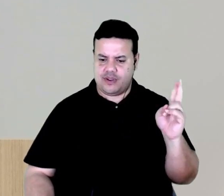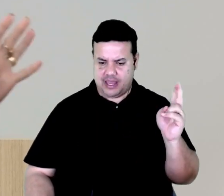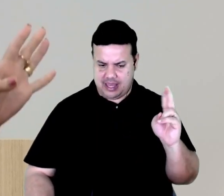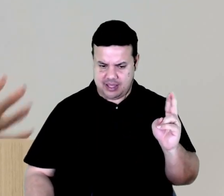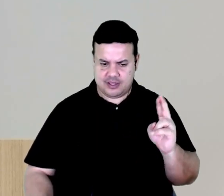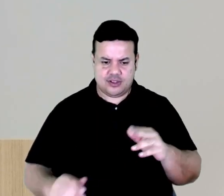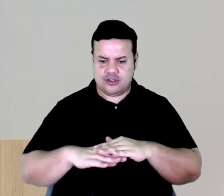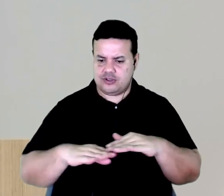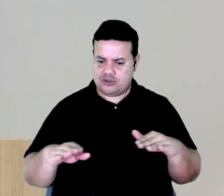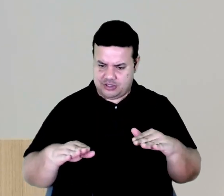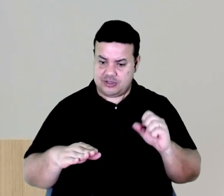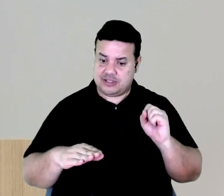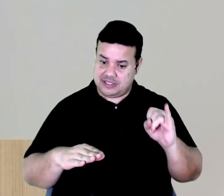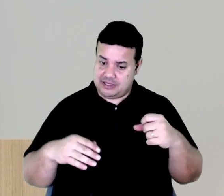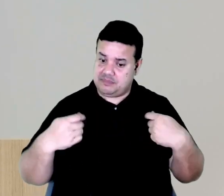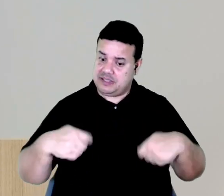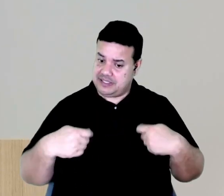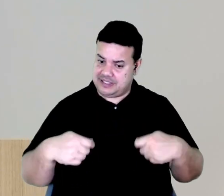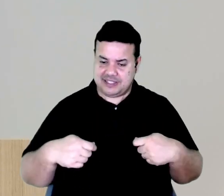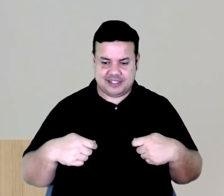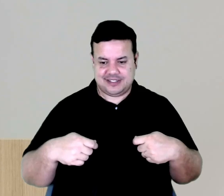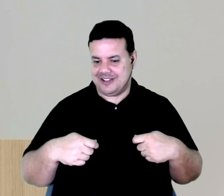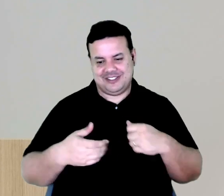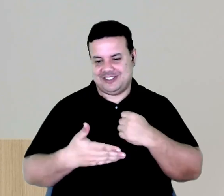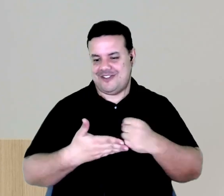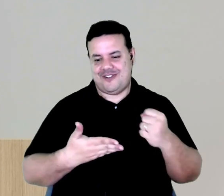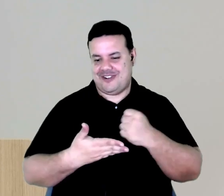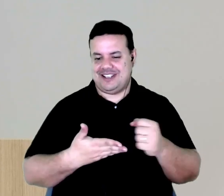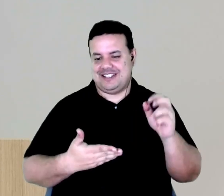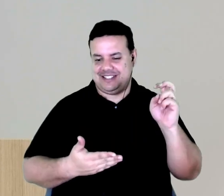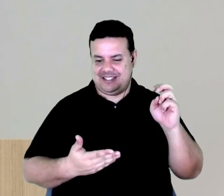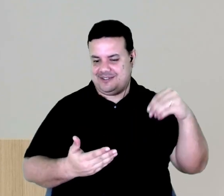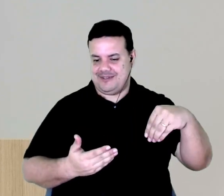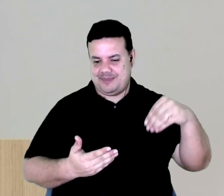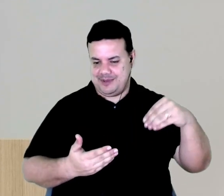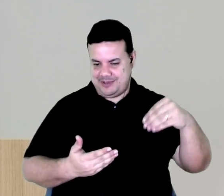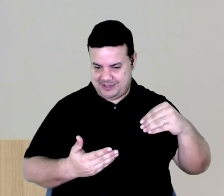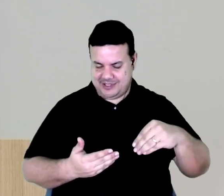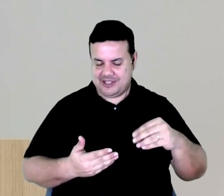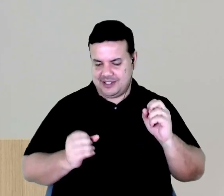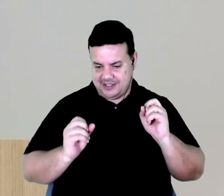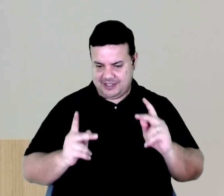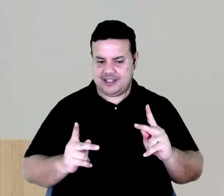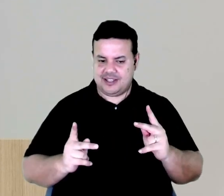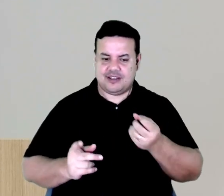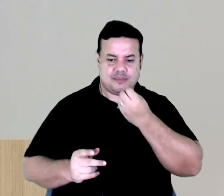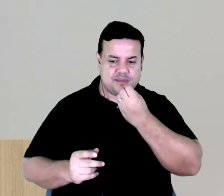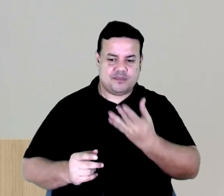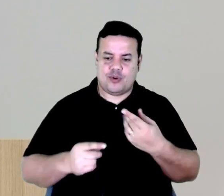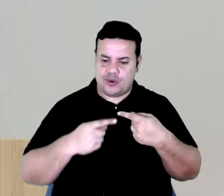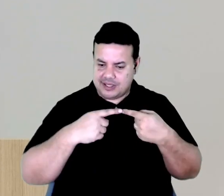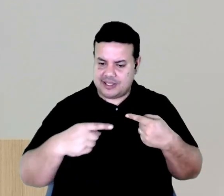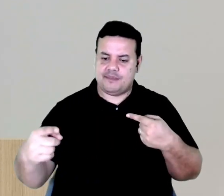precisar, não, porque não tem mais cinco minutos, gente, já falei. Hoje eu não falei nos dez. Mas tenha uma ótima semana a todos e boa tarde.